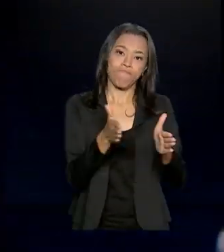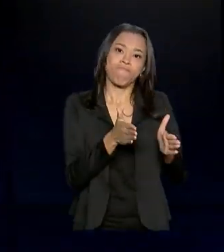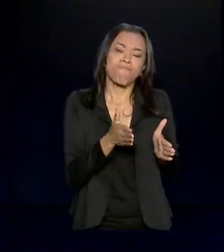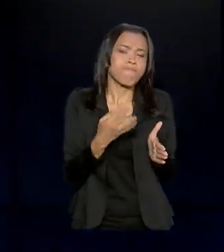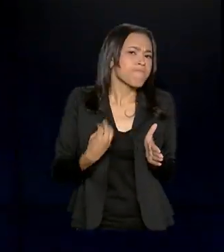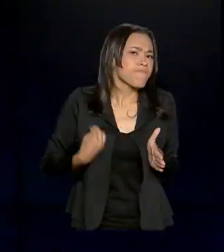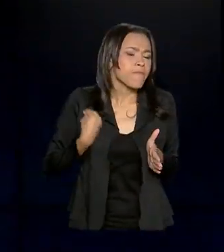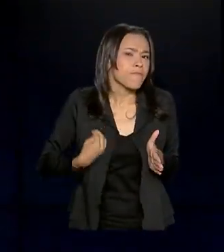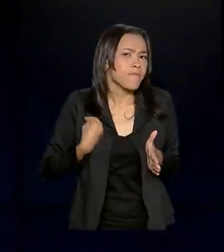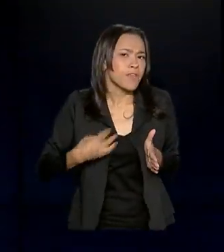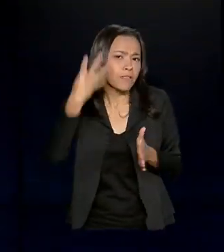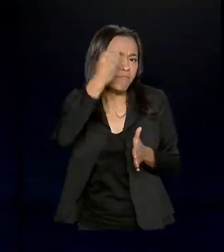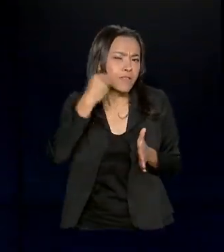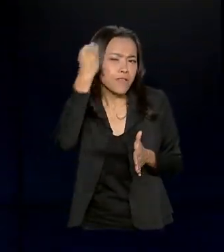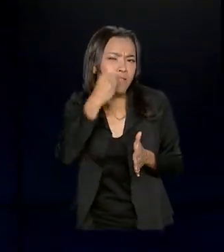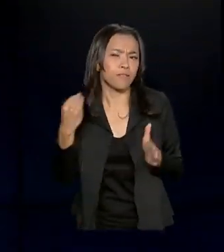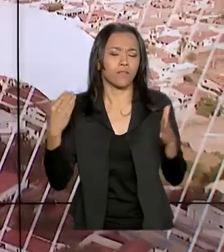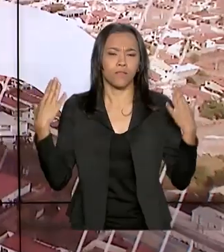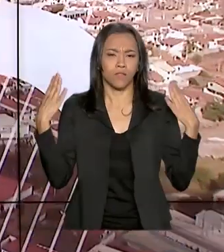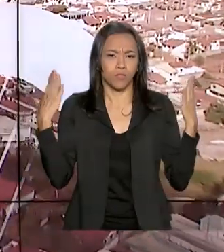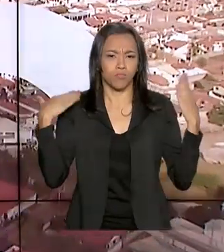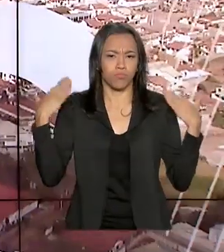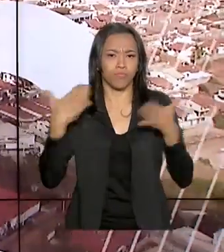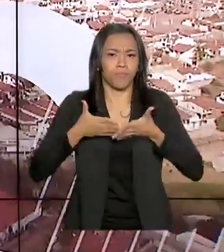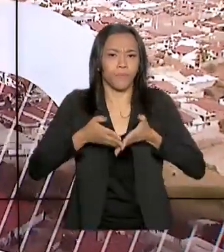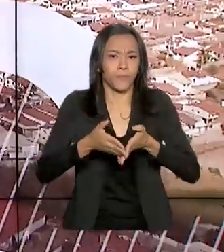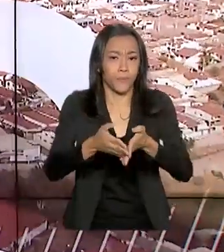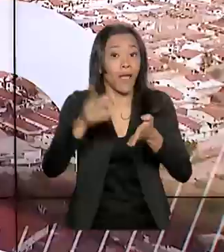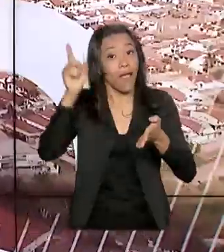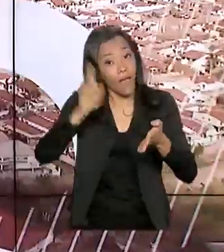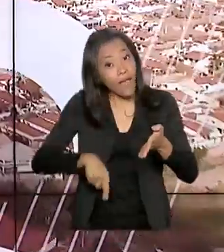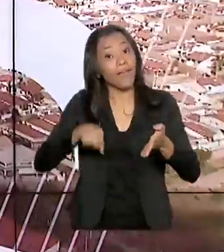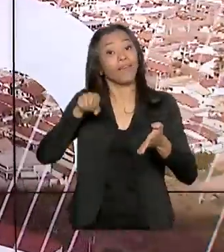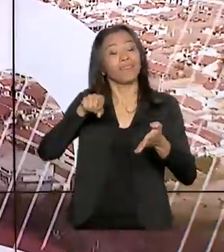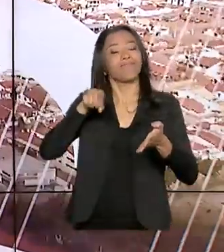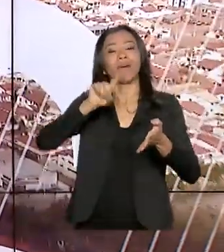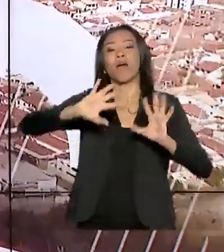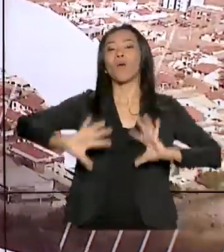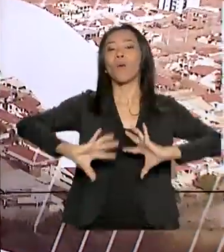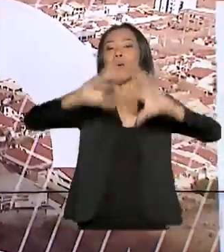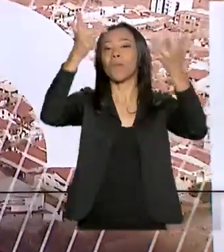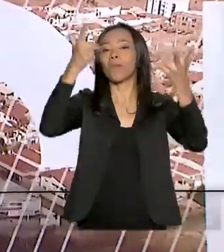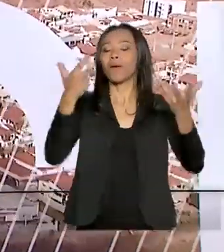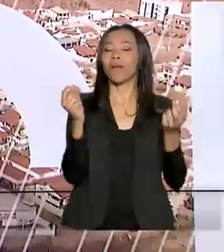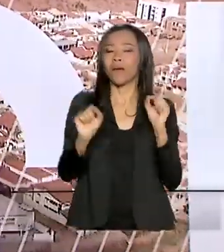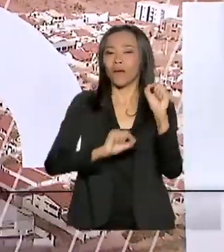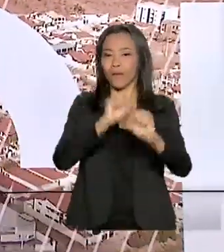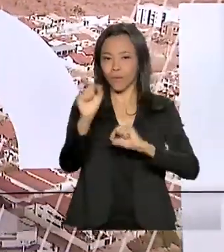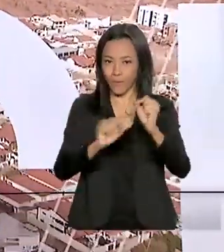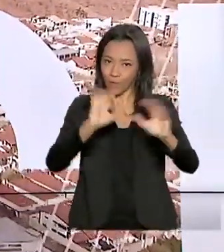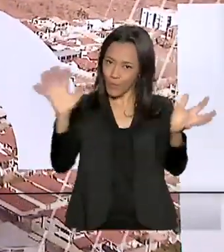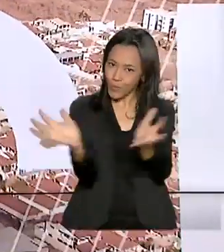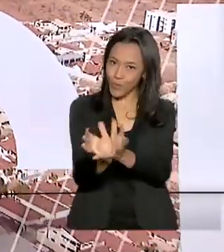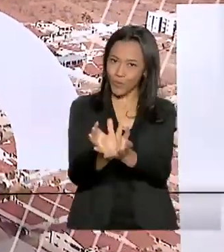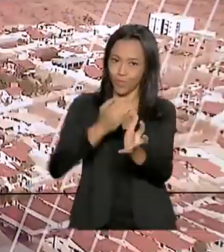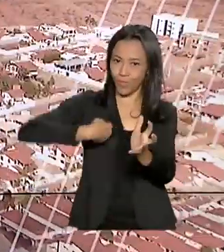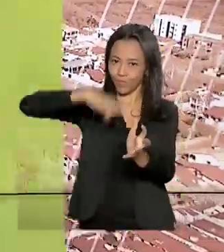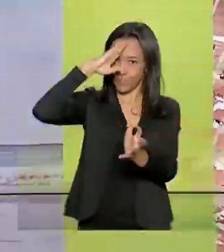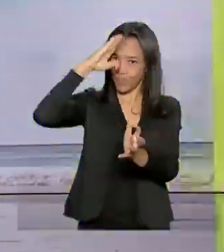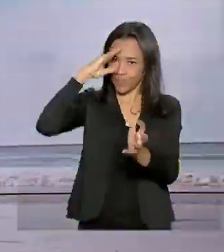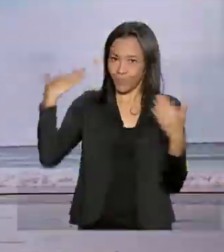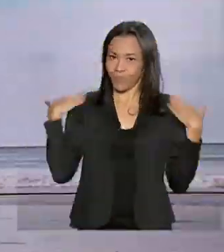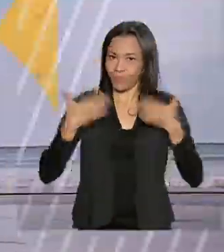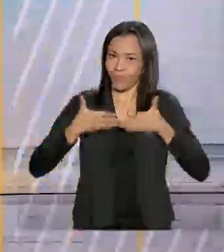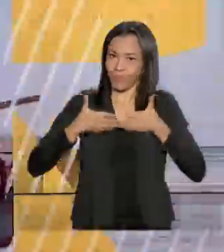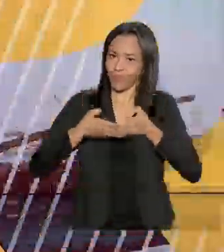rotina de um marinheiro, essa foi a forma divertida que a marinha encontrou para comemorar o aniversário do corpo de fuzileiros navais. Os convidados